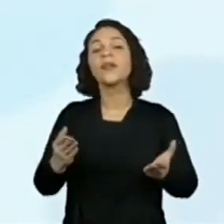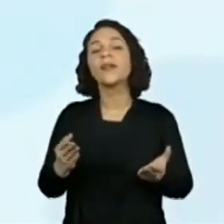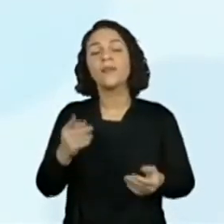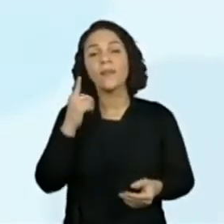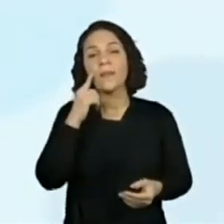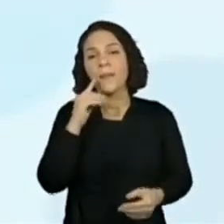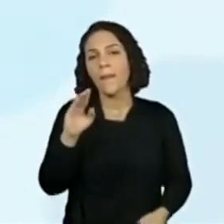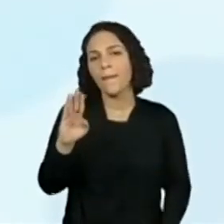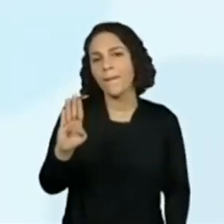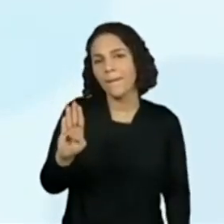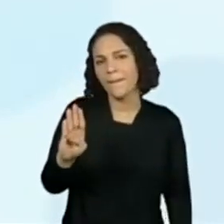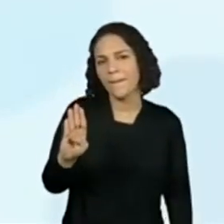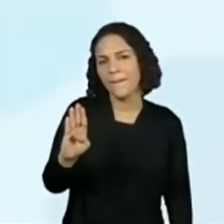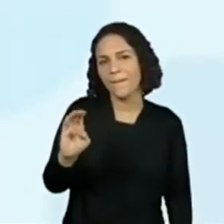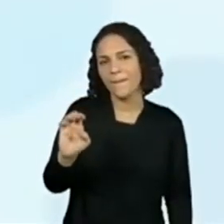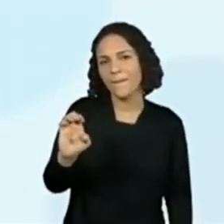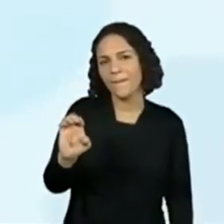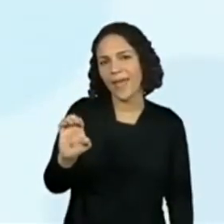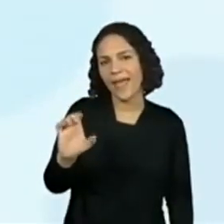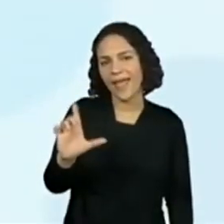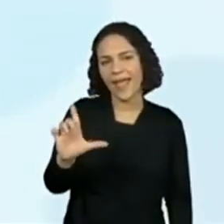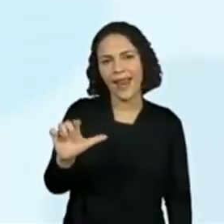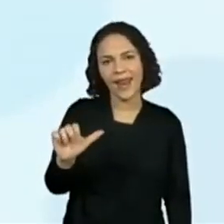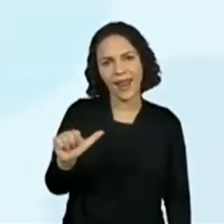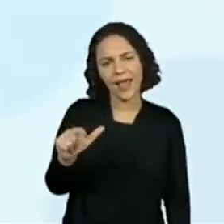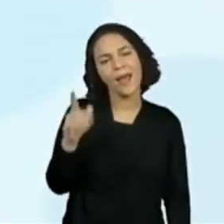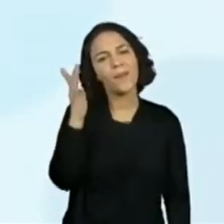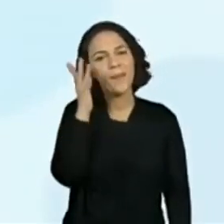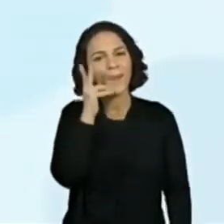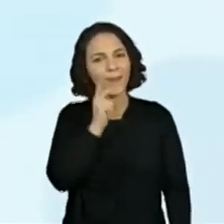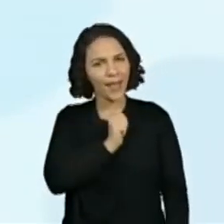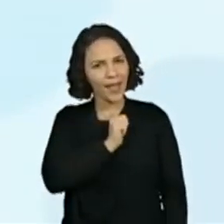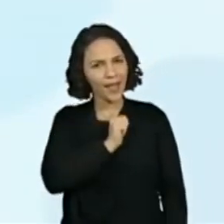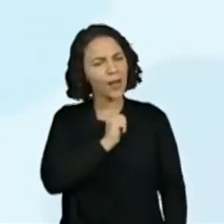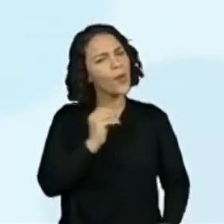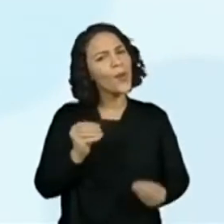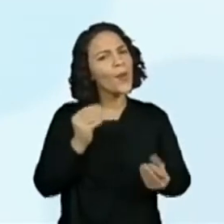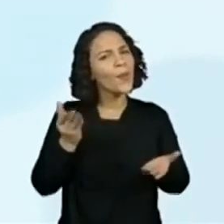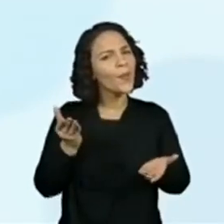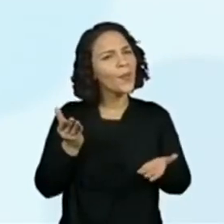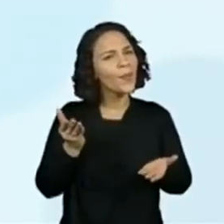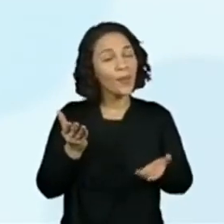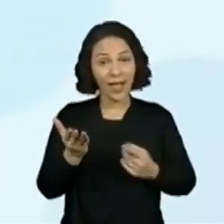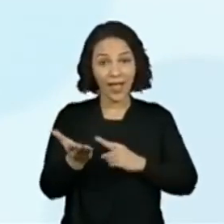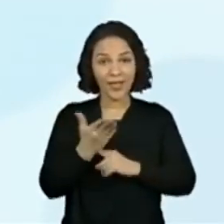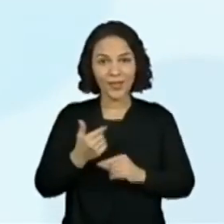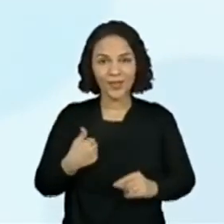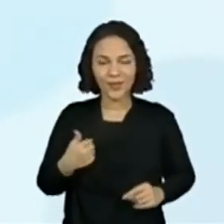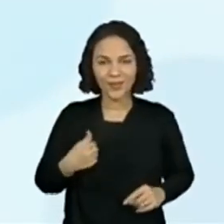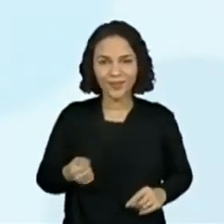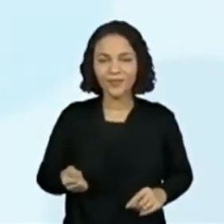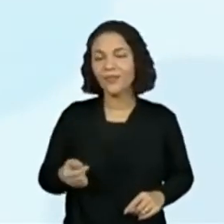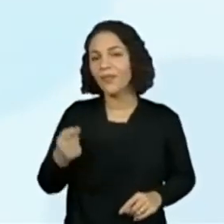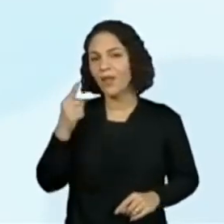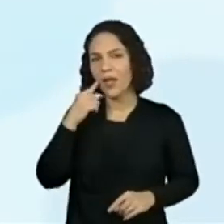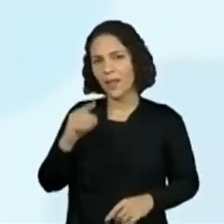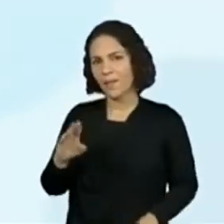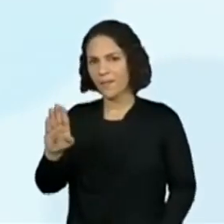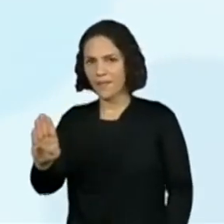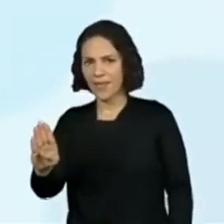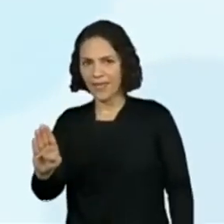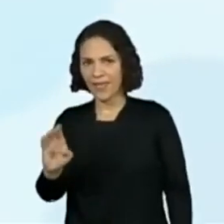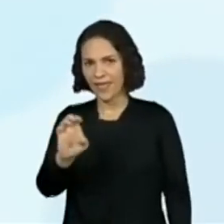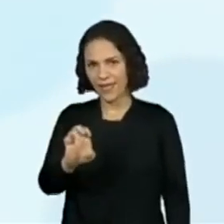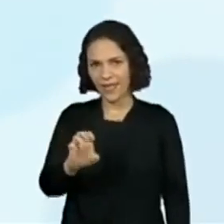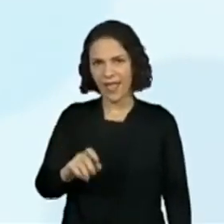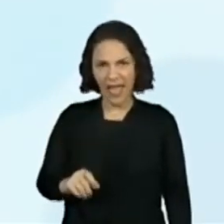Bela. Bela. Como é que é o B? O B. Ajudem a gente aí, ó. Ah, estão dizendo, professora, que é o B e o E, ó.